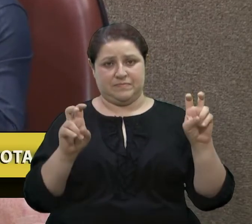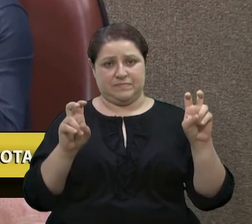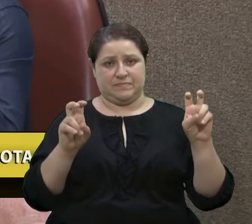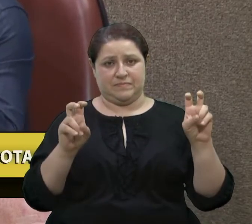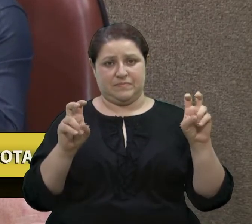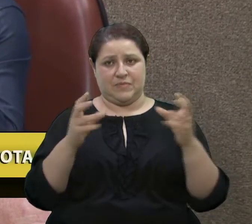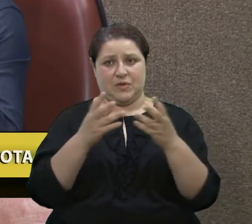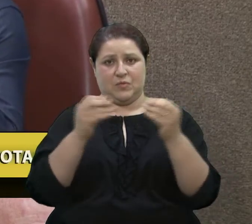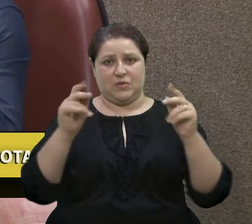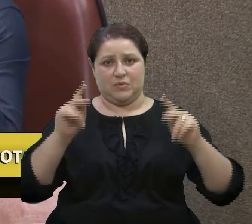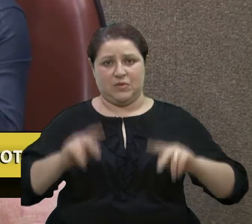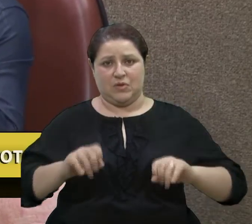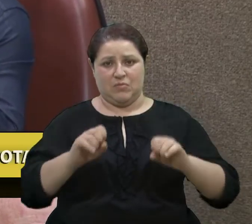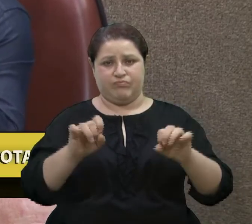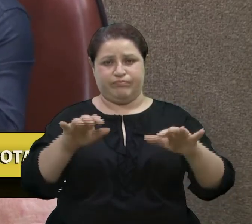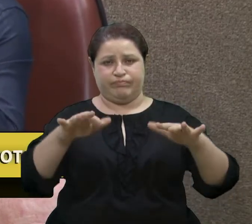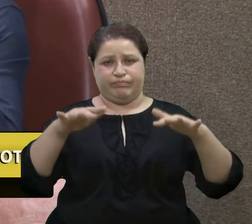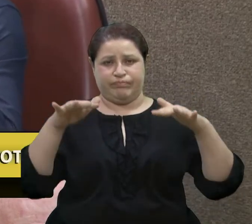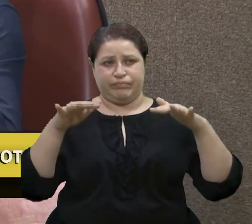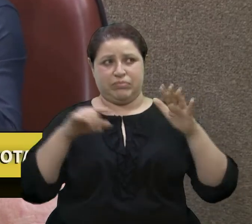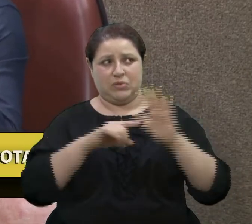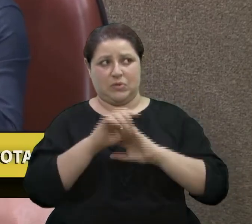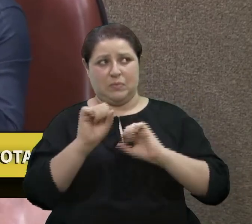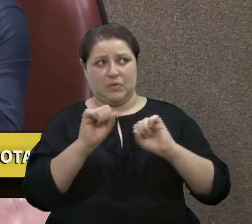multidão, levantou a mão e disse, posso falar?